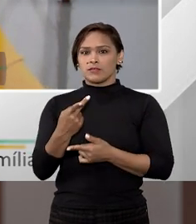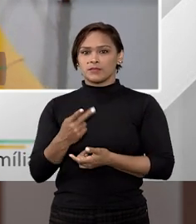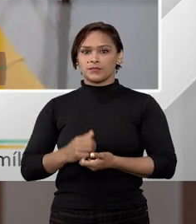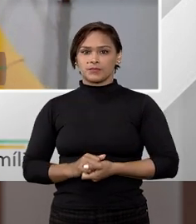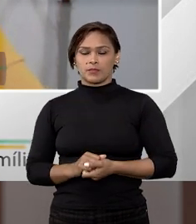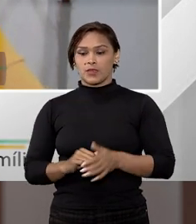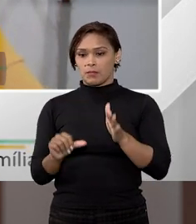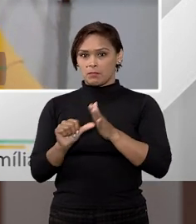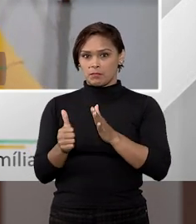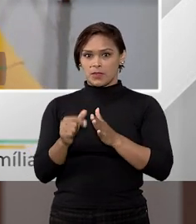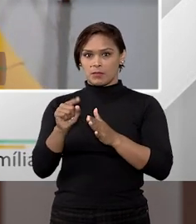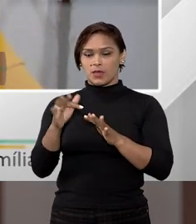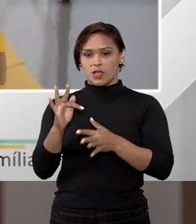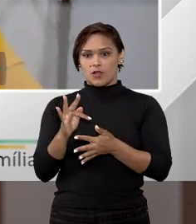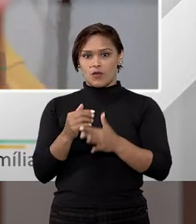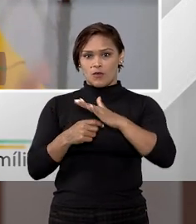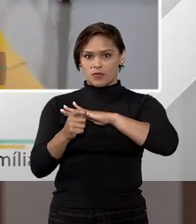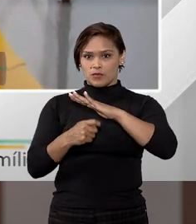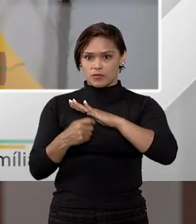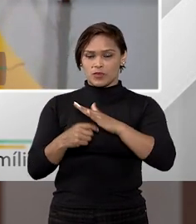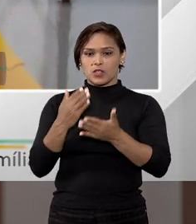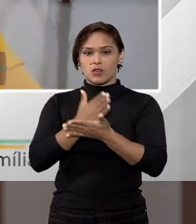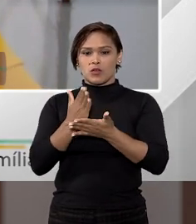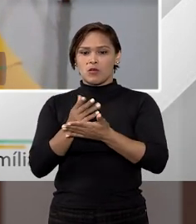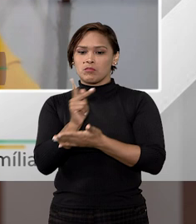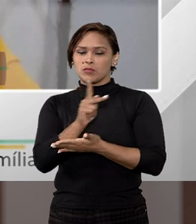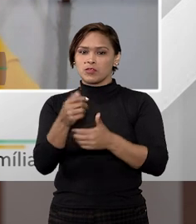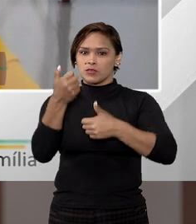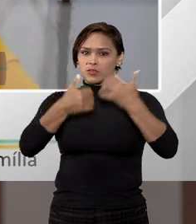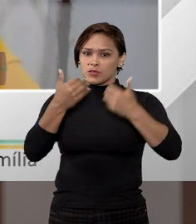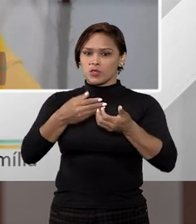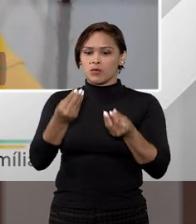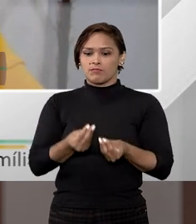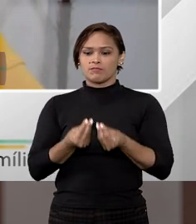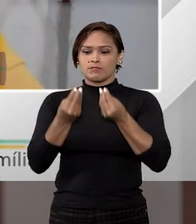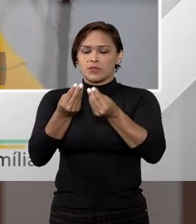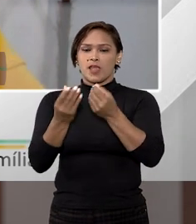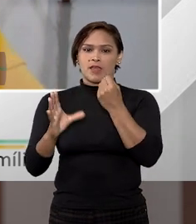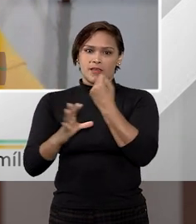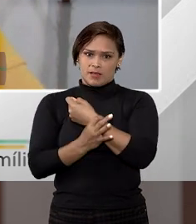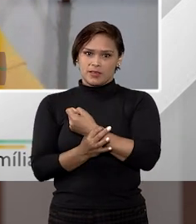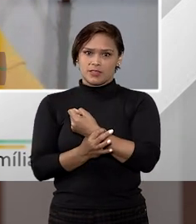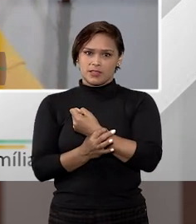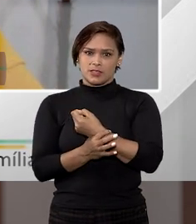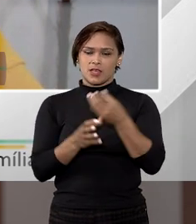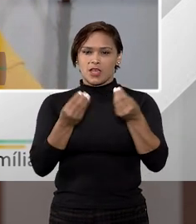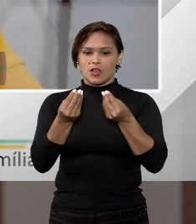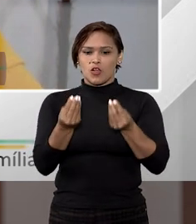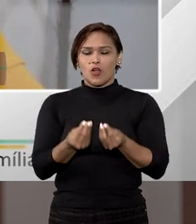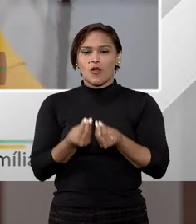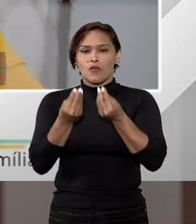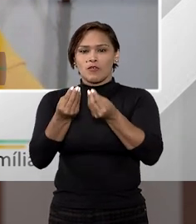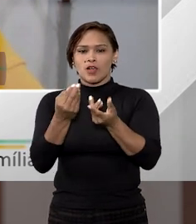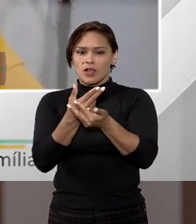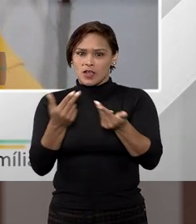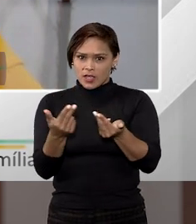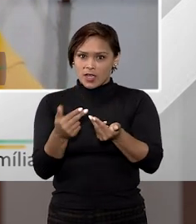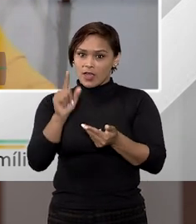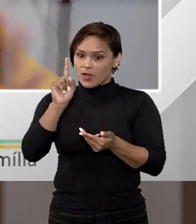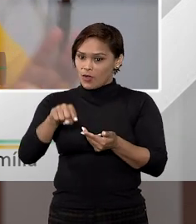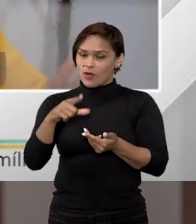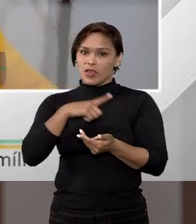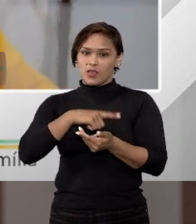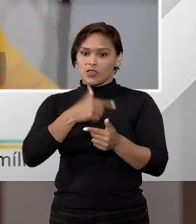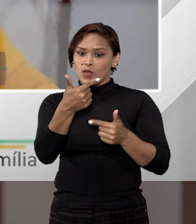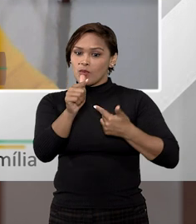sobre isso? Primeira coisa, o fiador, como o professor Vitor bem colocou, quando ele dá o seu bem em garantia, é como se me oferecesse algo e dissesse,